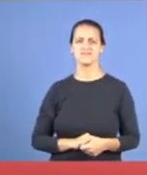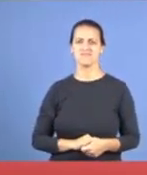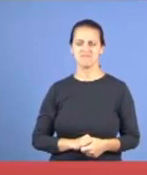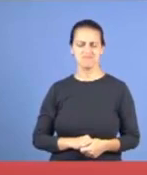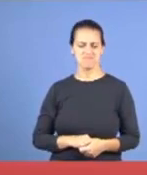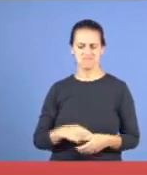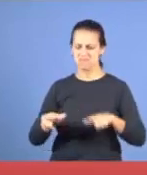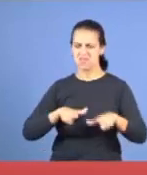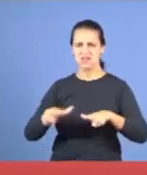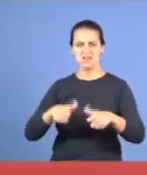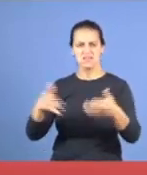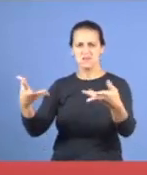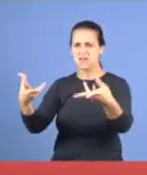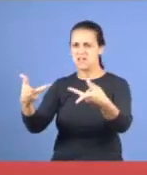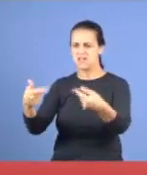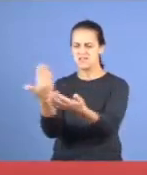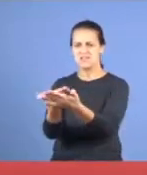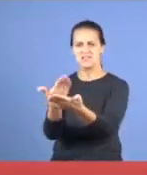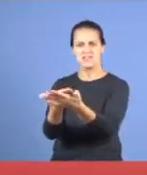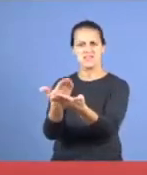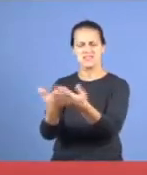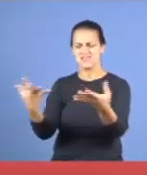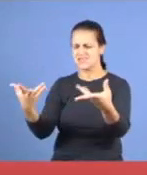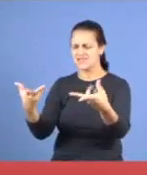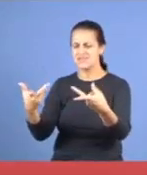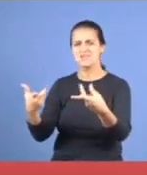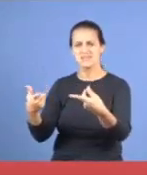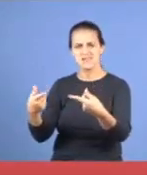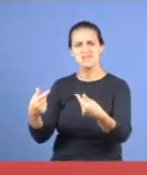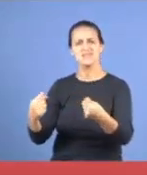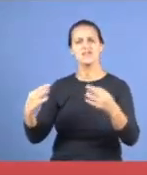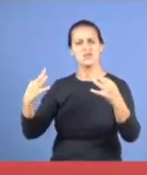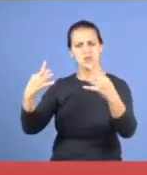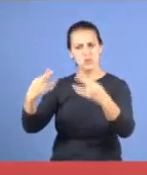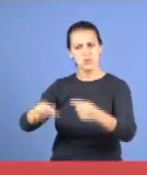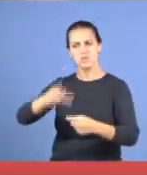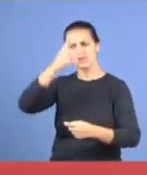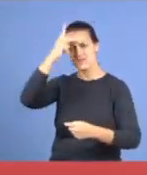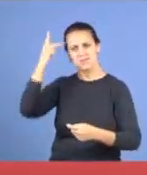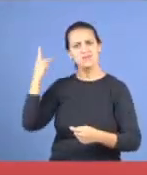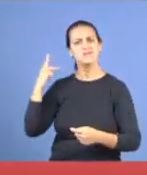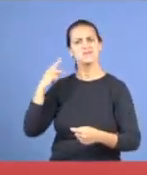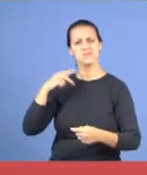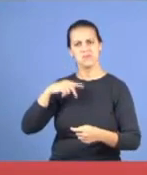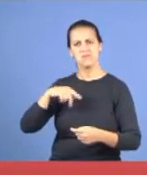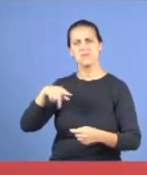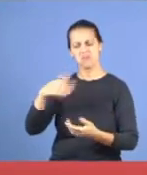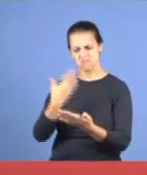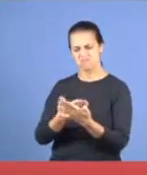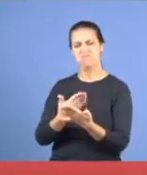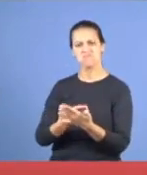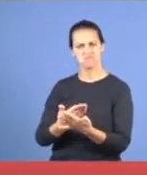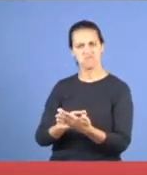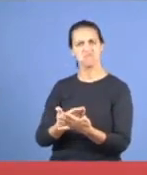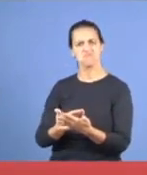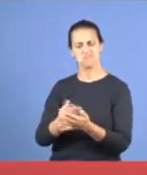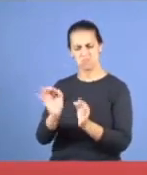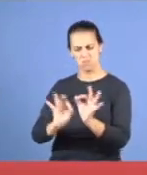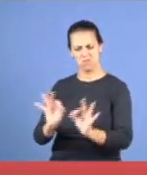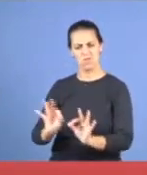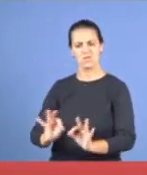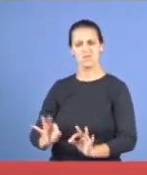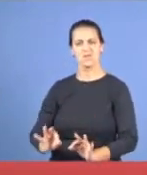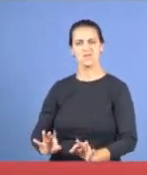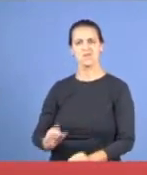trabalho extraordinário, entre a mulher, criança, tudo, e cada um faz o seu trabalho, a sua igreja, e nós